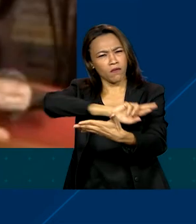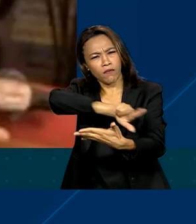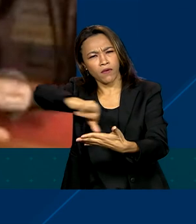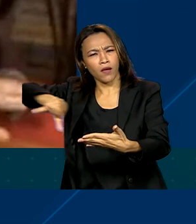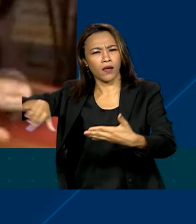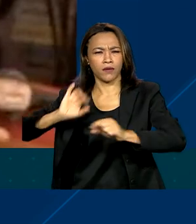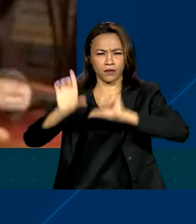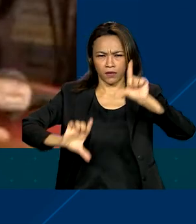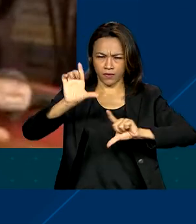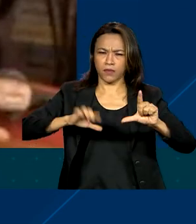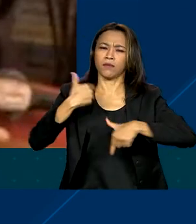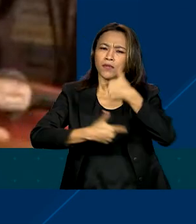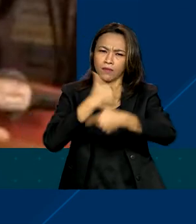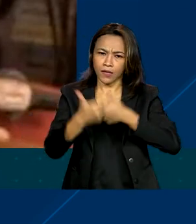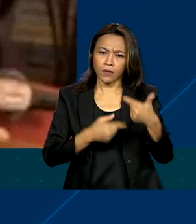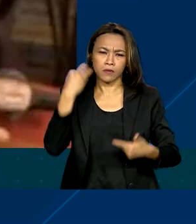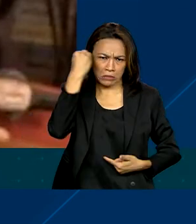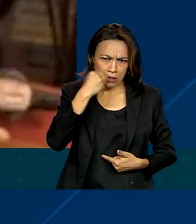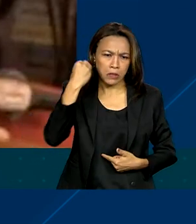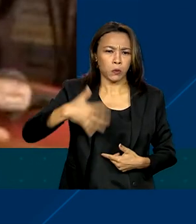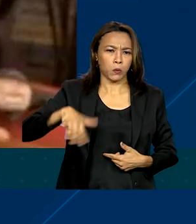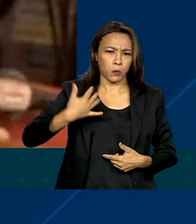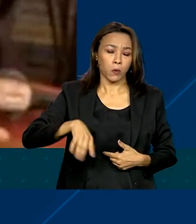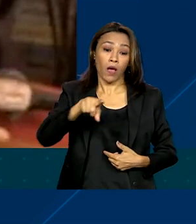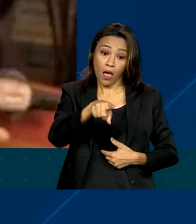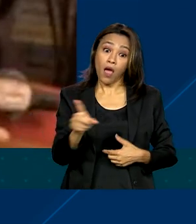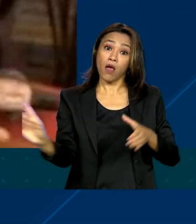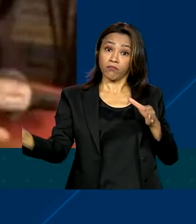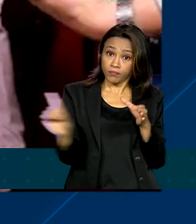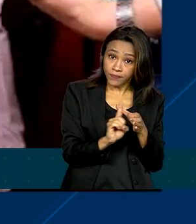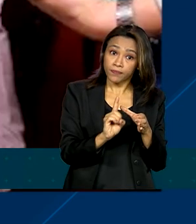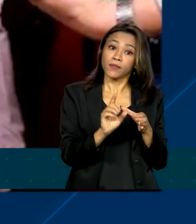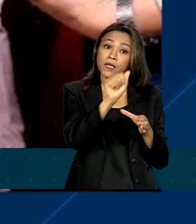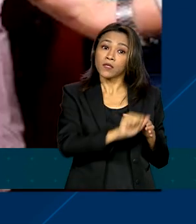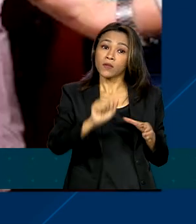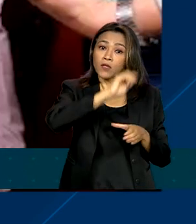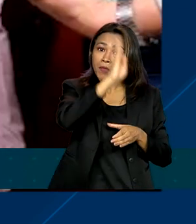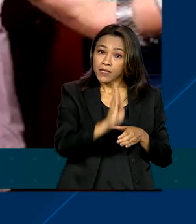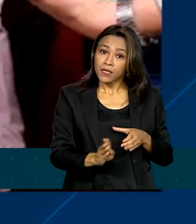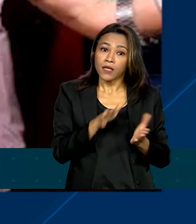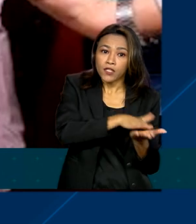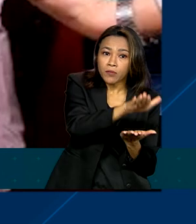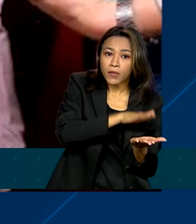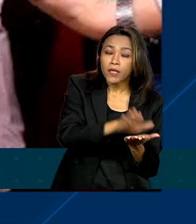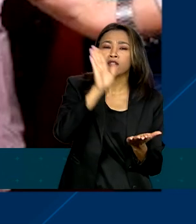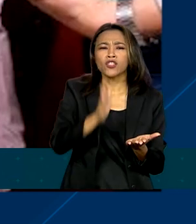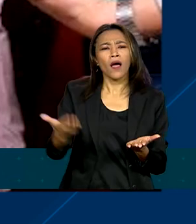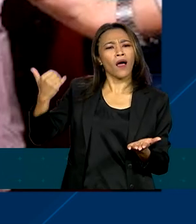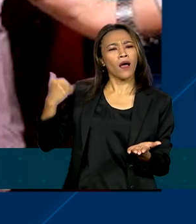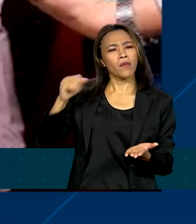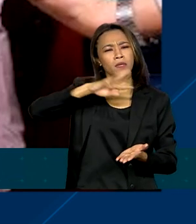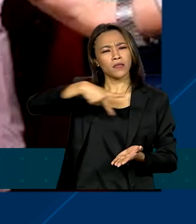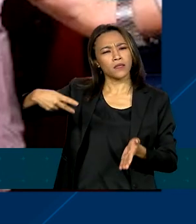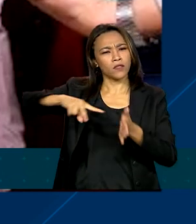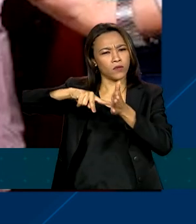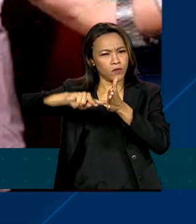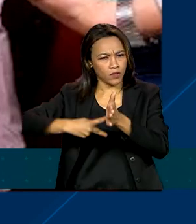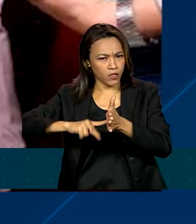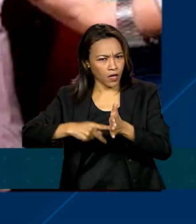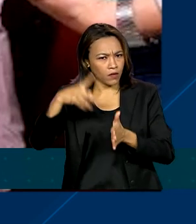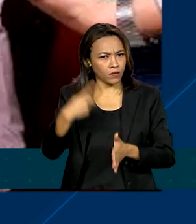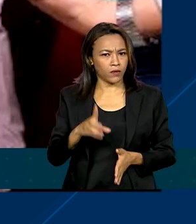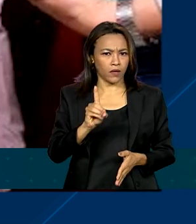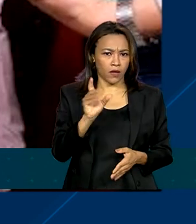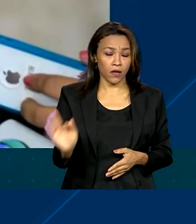de comunicação. É membro da Associação Brasileira de Imprensa, já foi presidente do Sindicato dos Jornalistas do Distrito